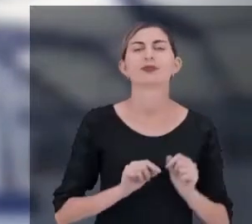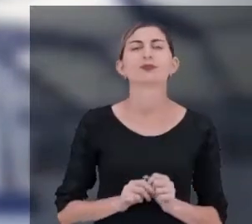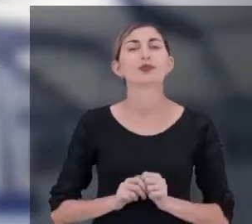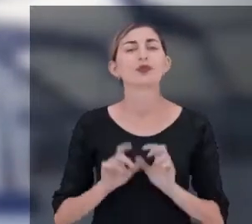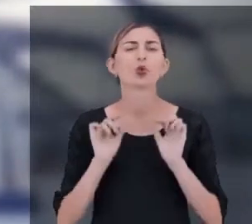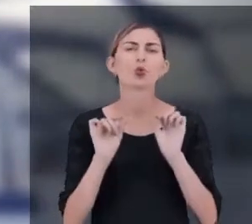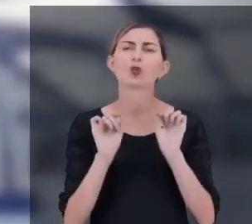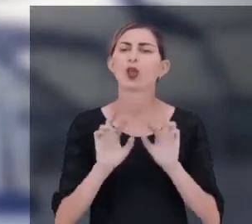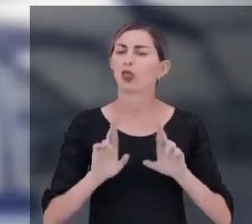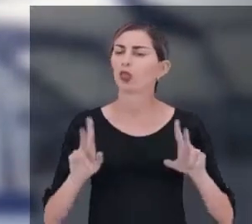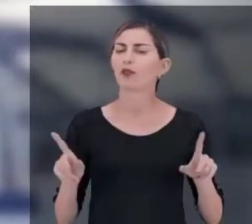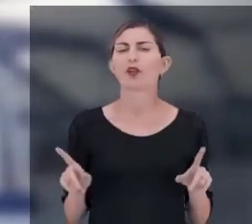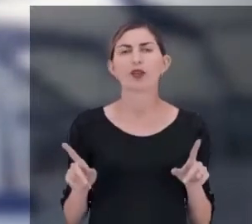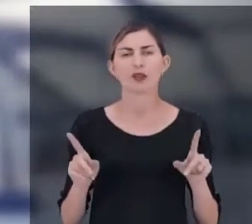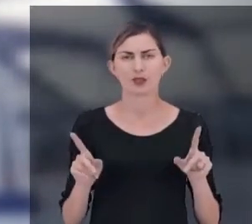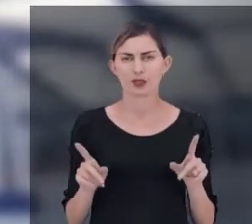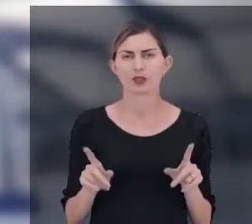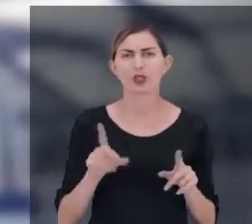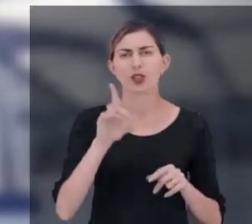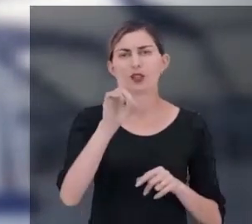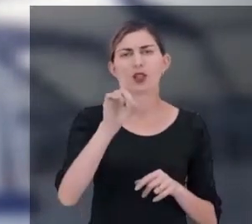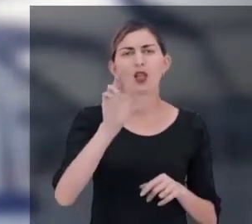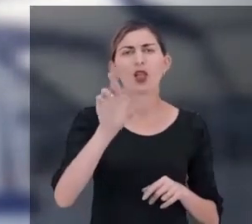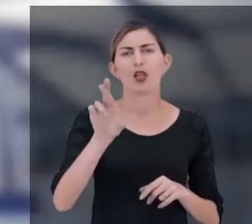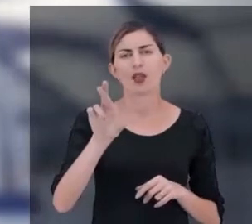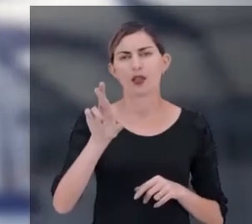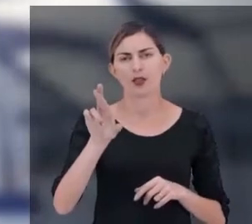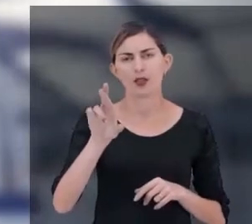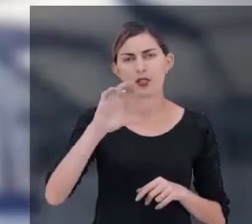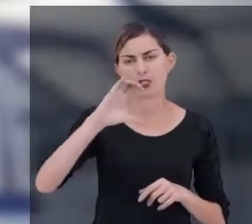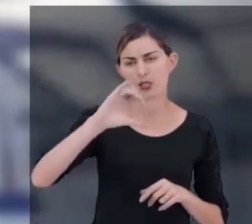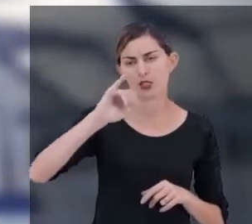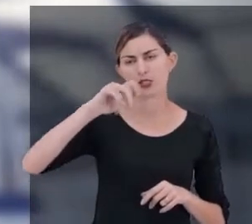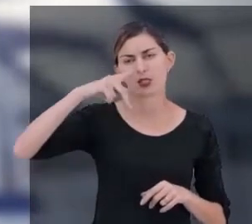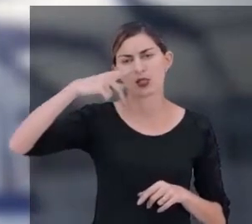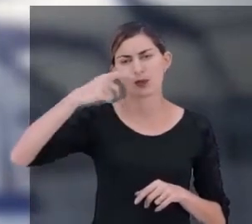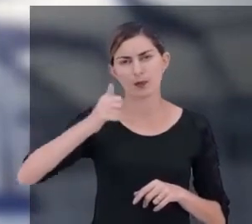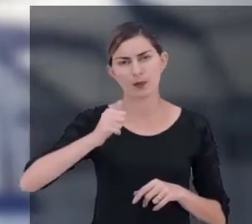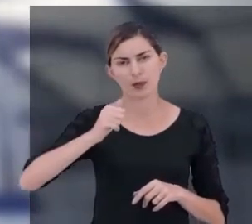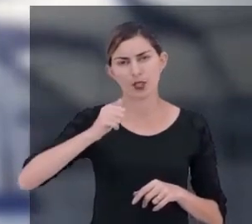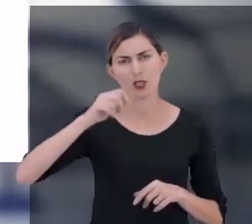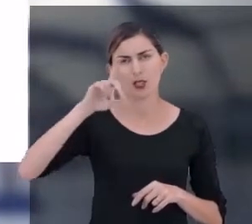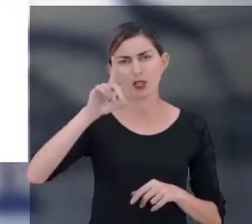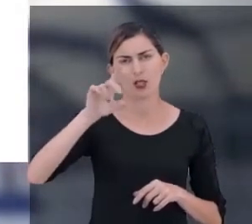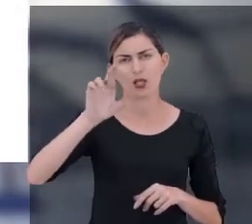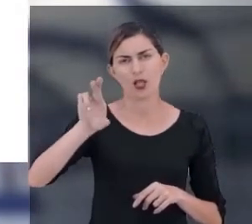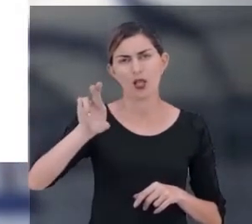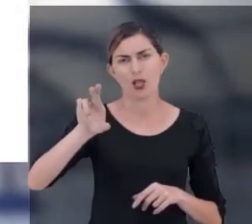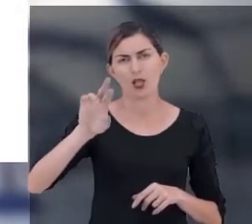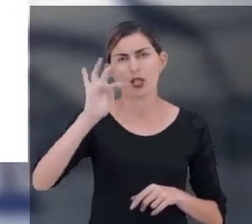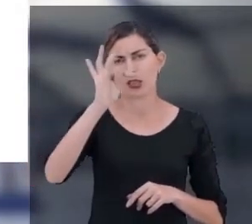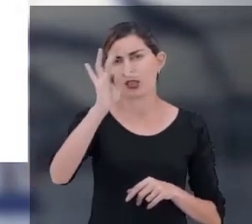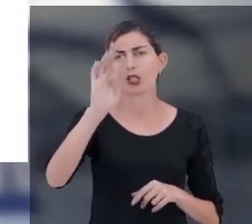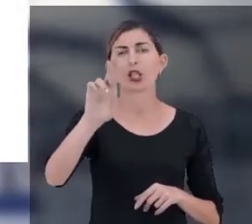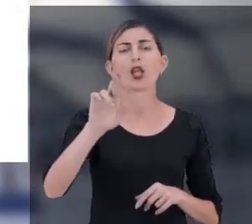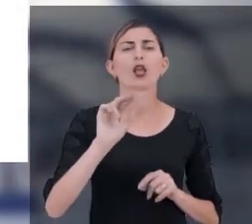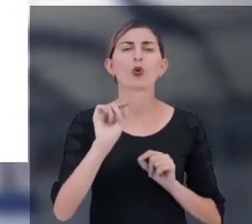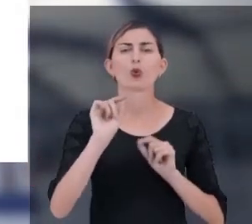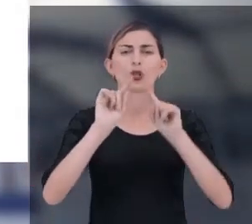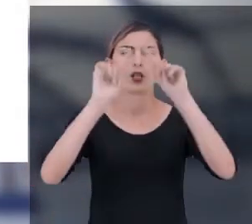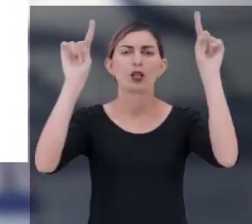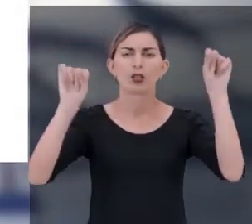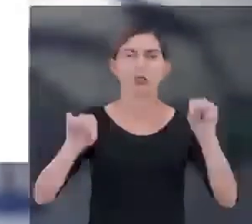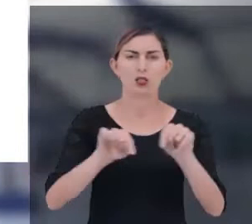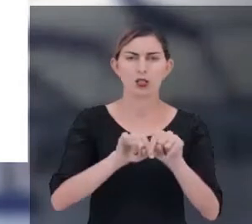E o que é que isso diferencia da SIPA-TR? Na SIPA-TR, como vocês podem observar, que há um quadro específico